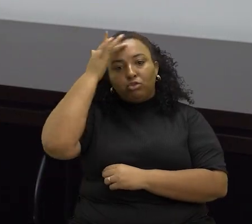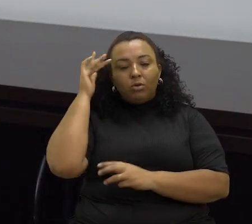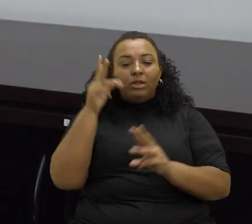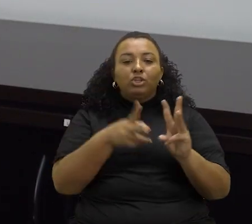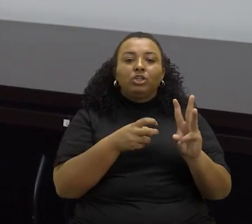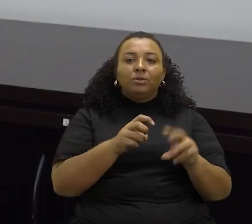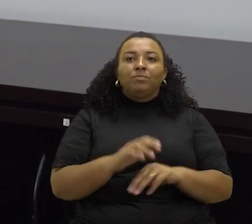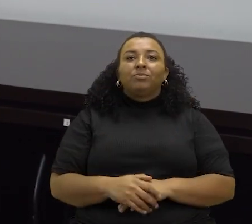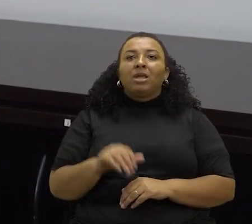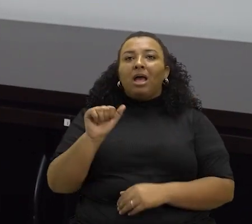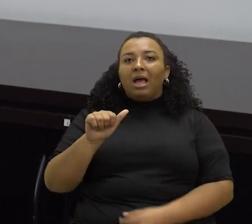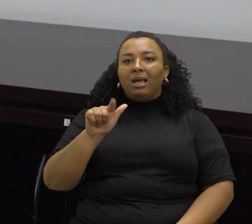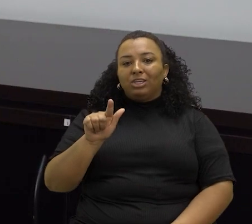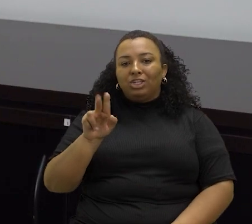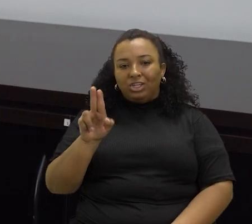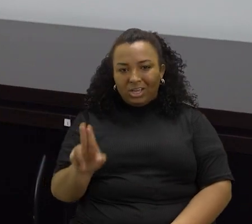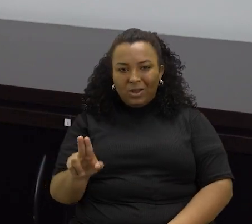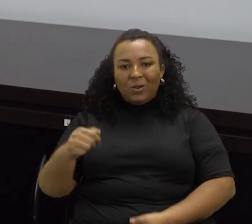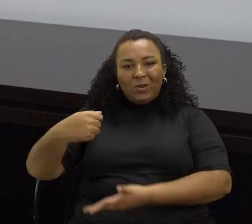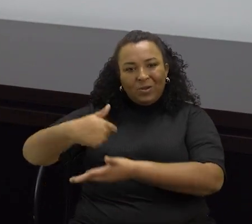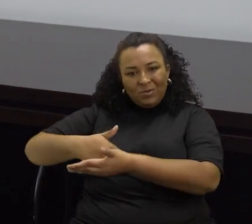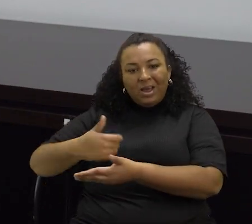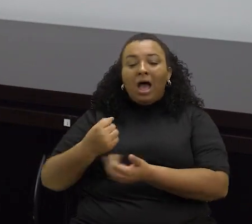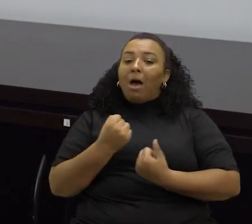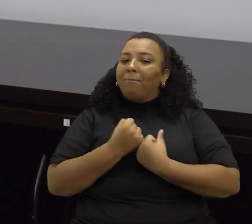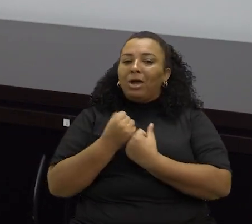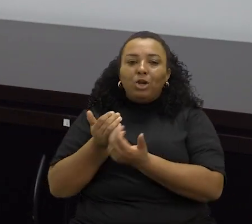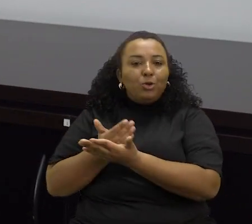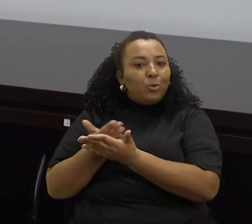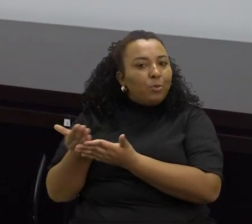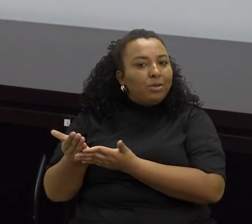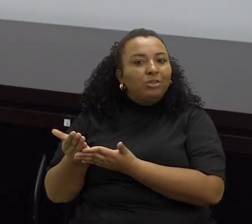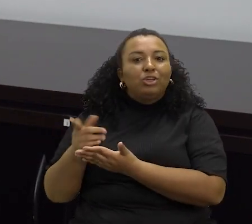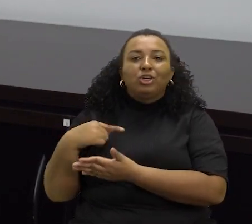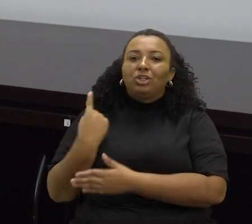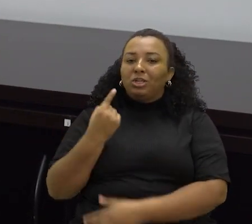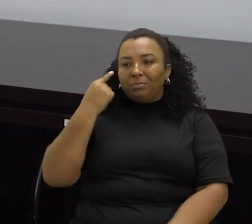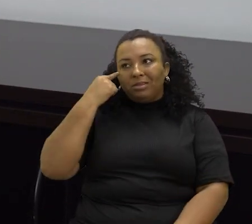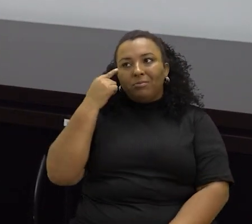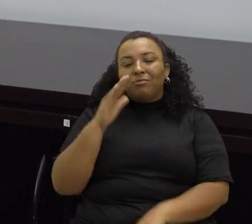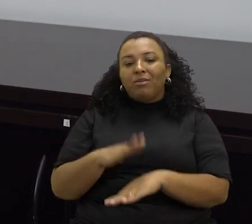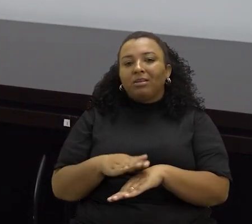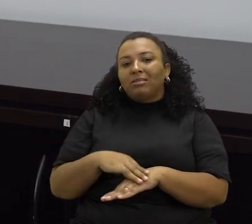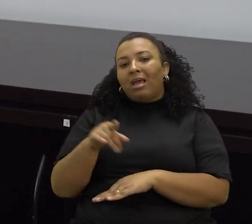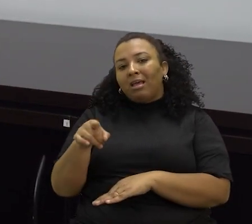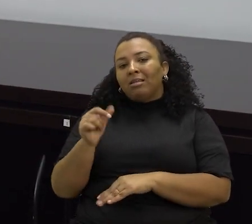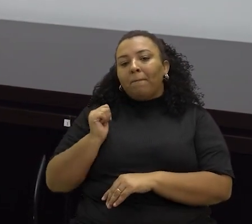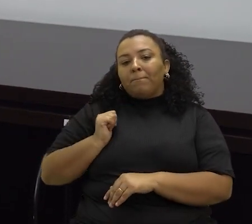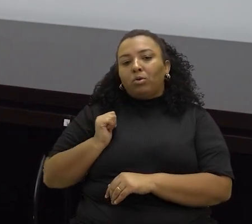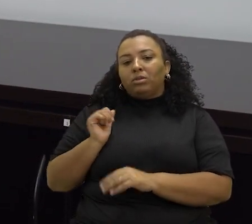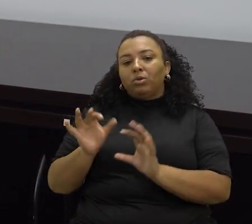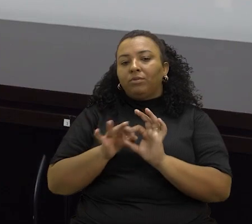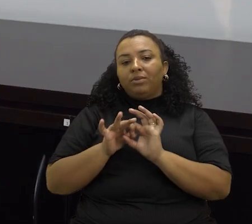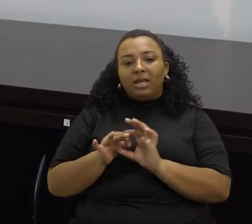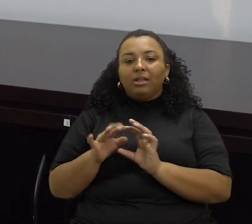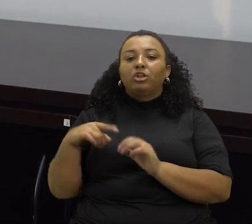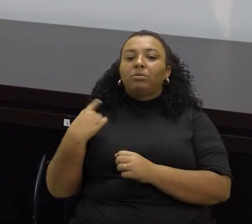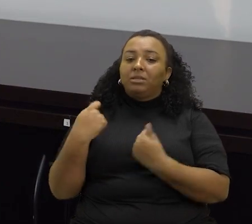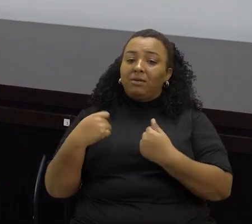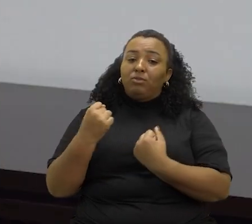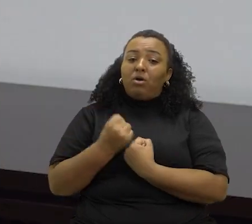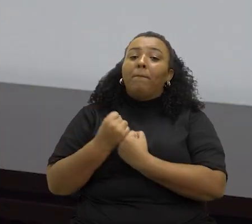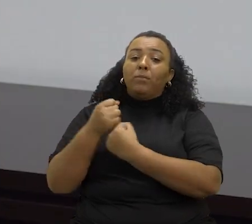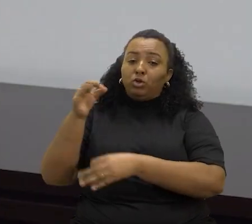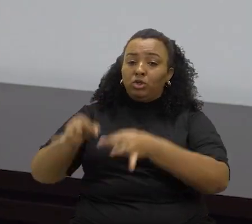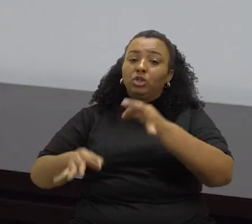AGU comprou esse nosso projeto, como a gente fala, eles nos apoiaram desde o início, que a gente pensou a ideia de fazer um concurso unificado, a gente precisava do